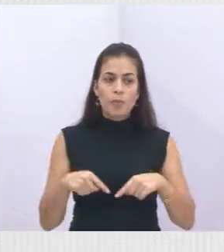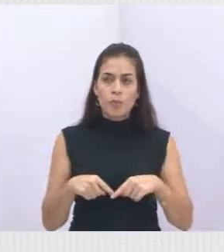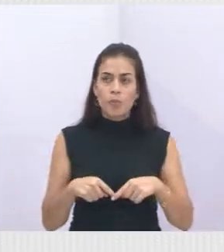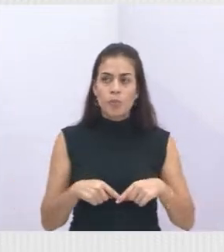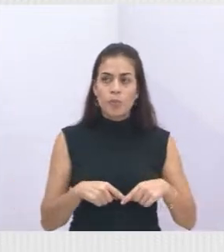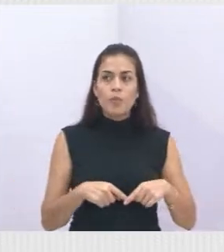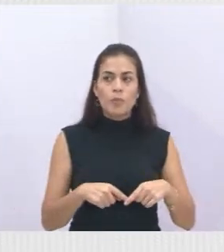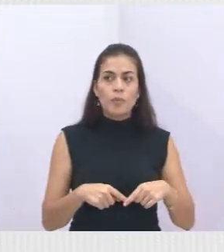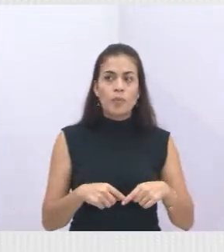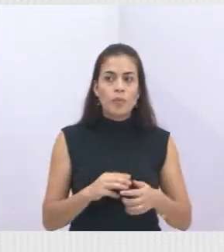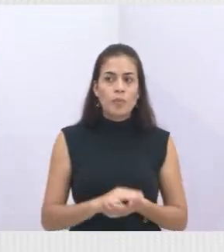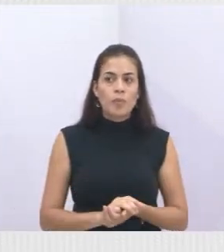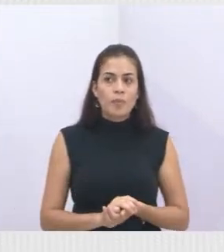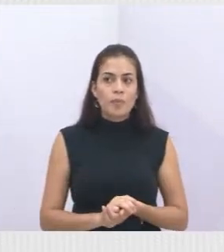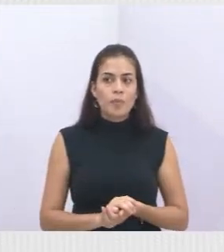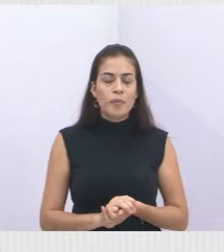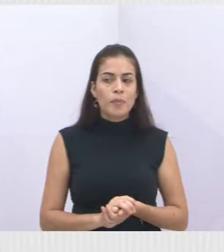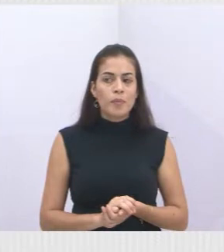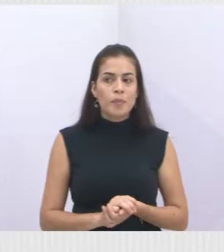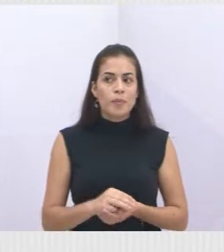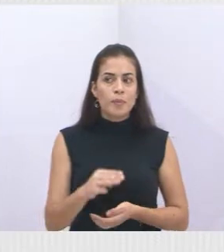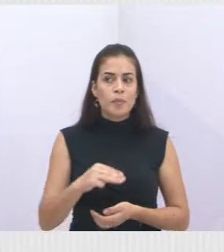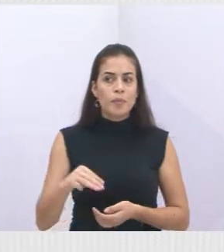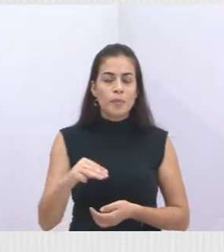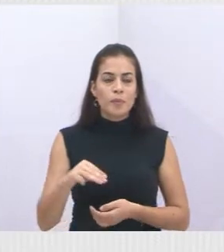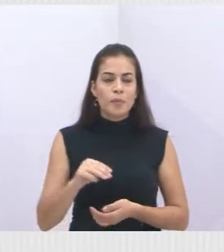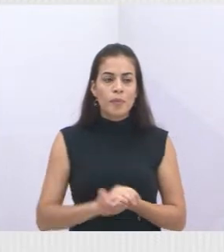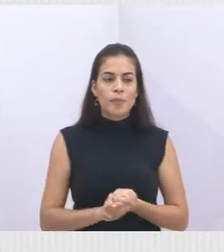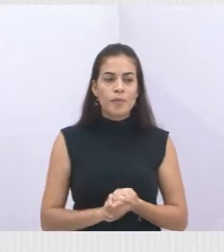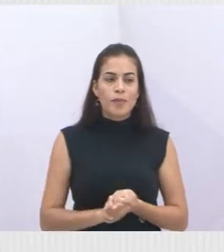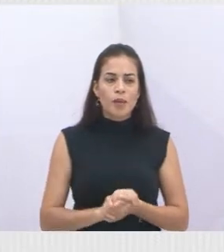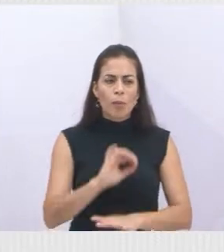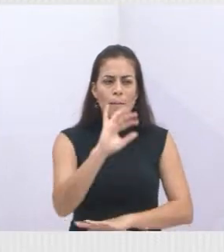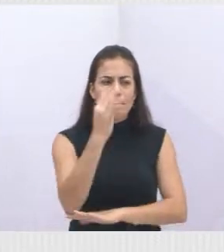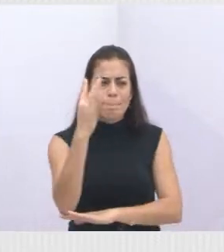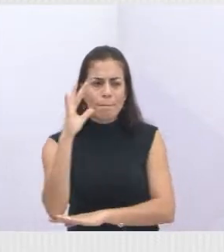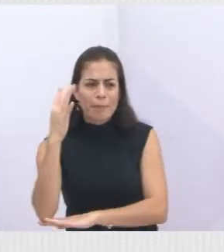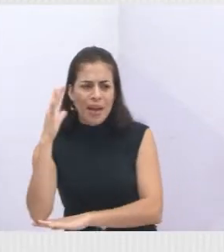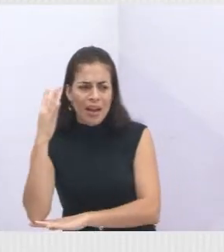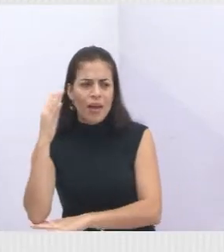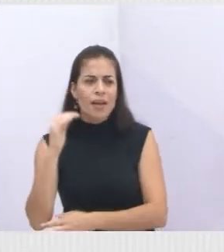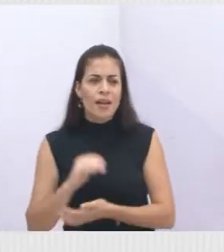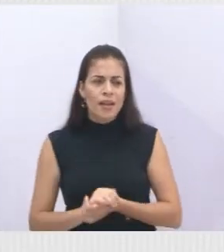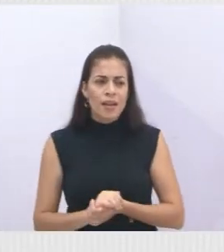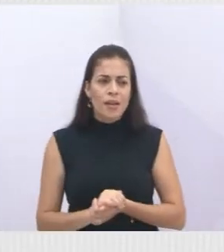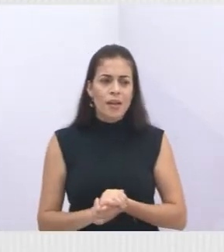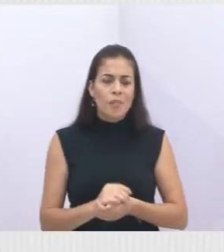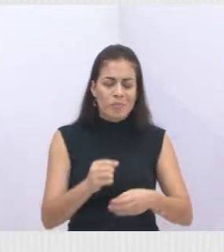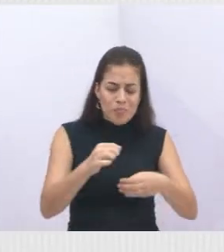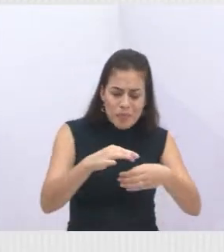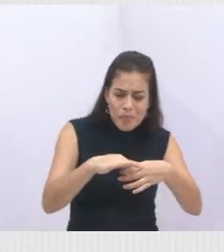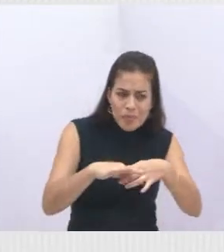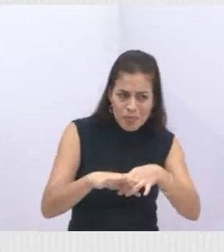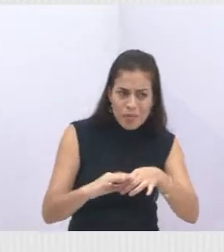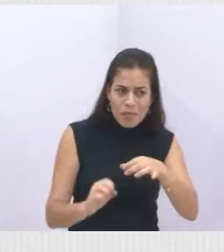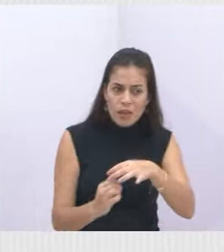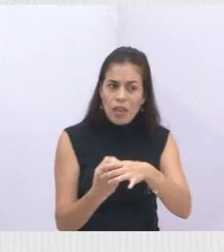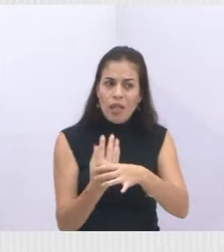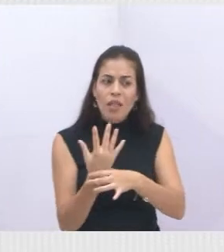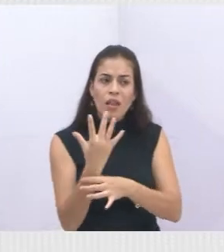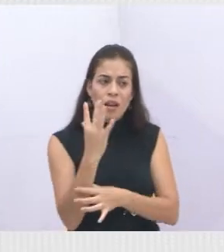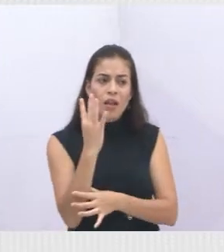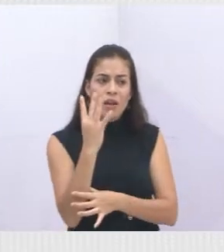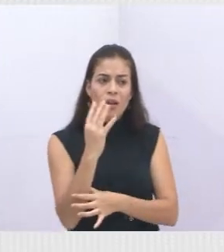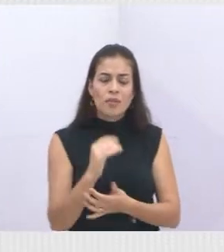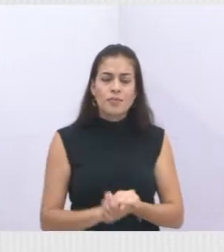mil metros de compensação ambiental em termos de reflorestamento com mudas nativas.